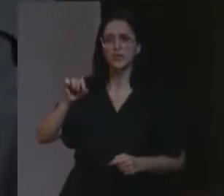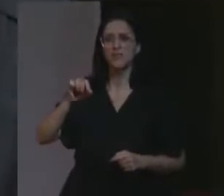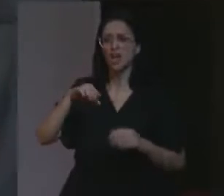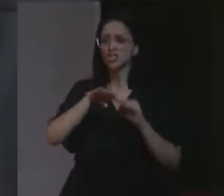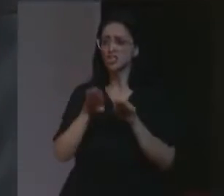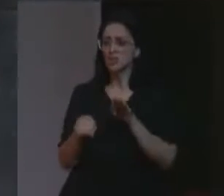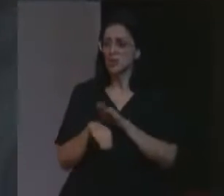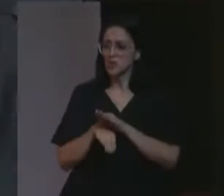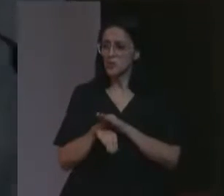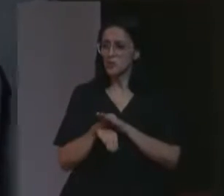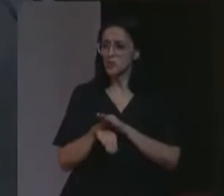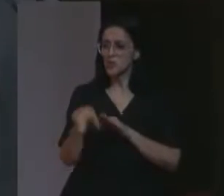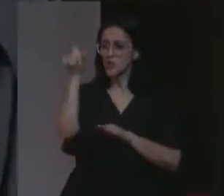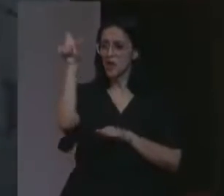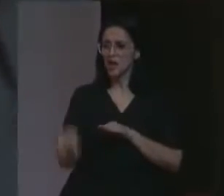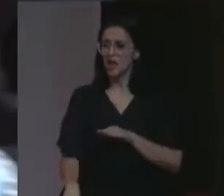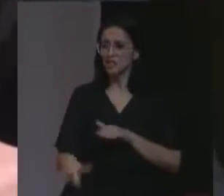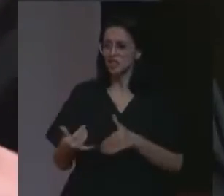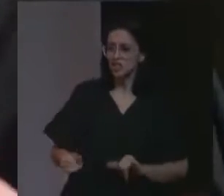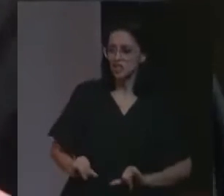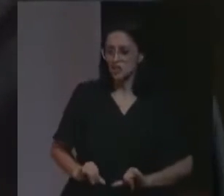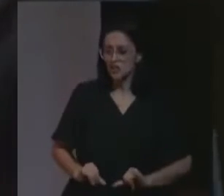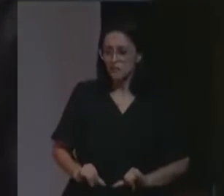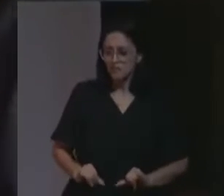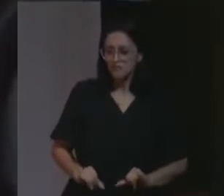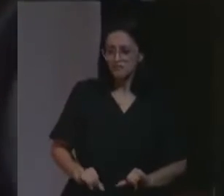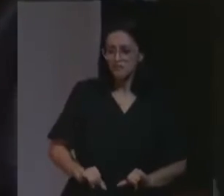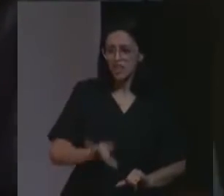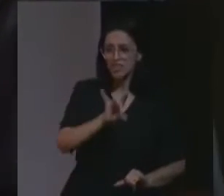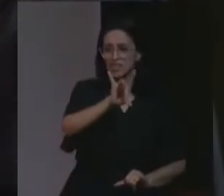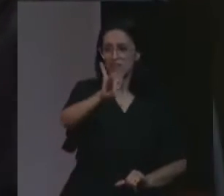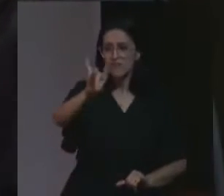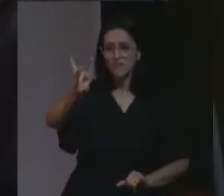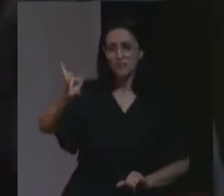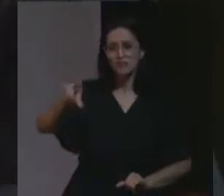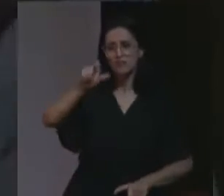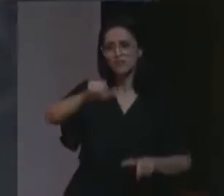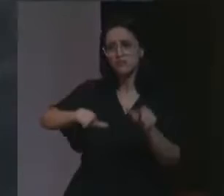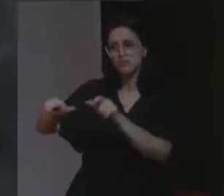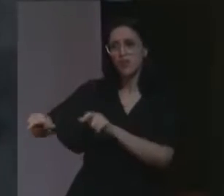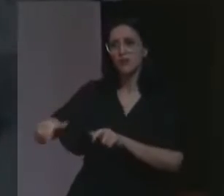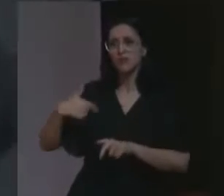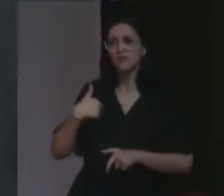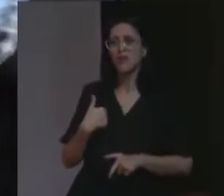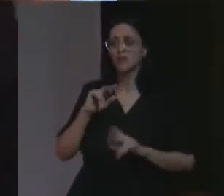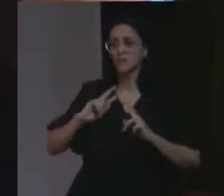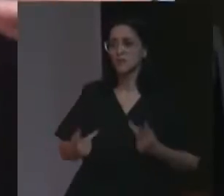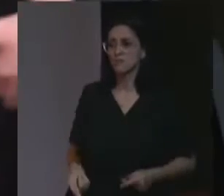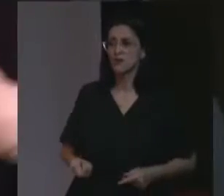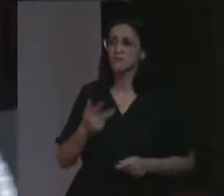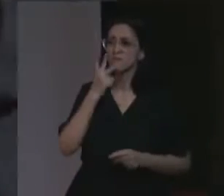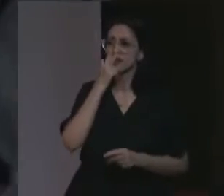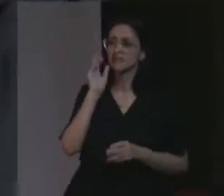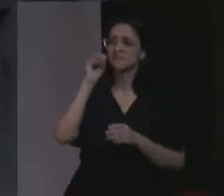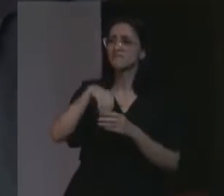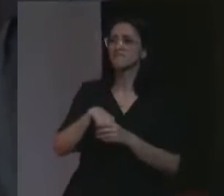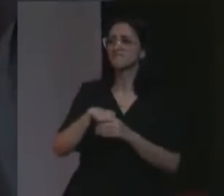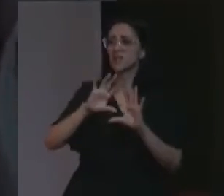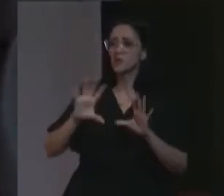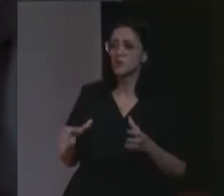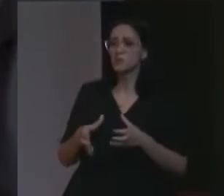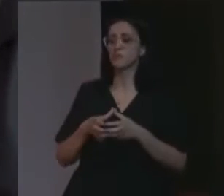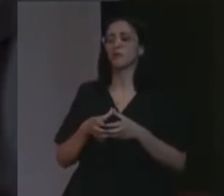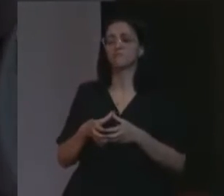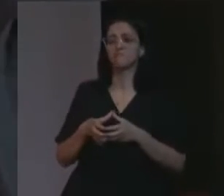caráter do sofrimento individual de cada ser humano. Colocava tudo dentro de uma questão muito grupal.